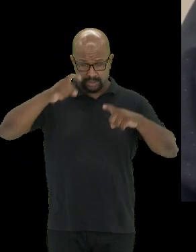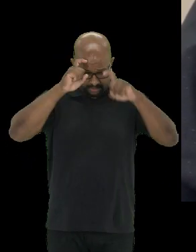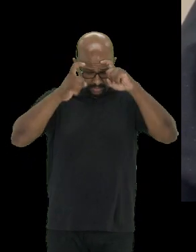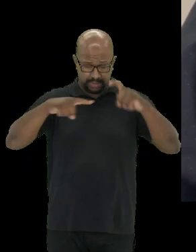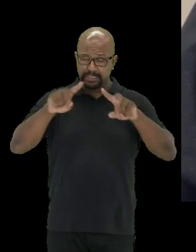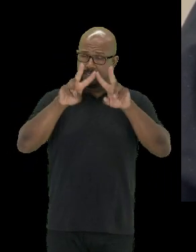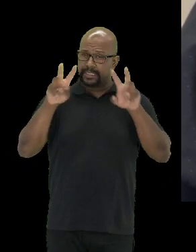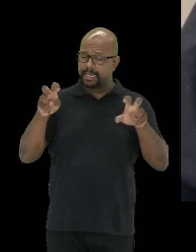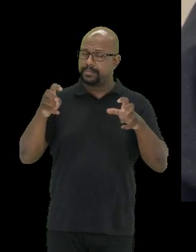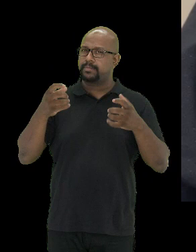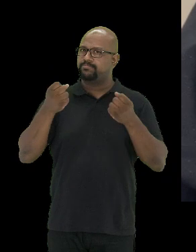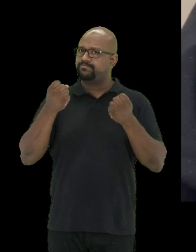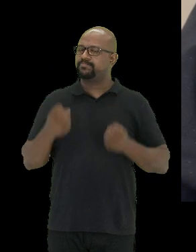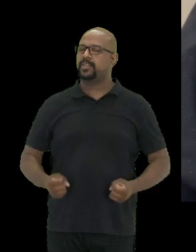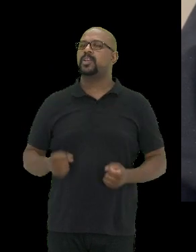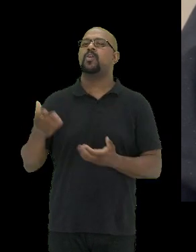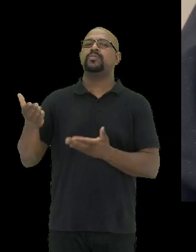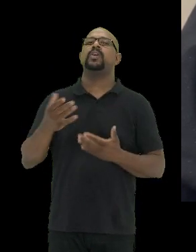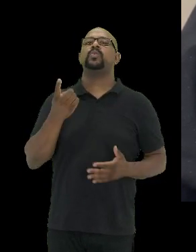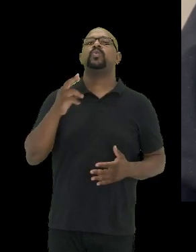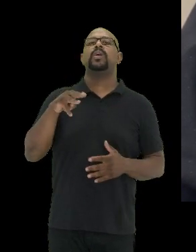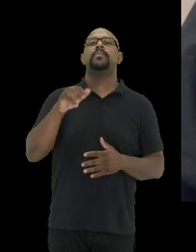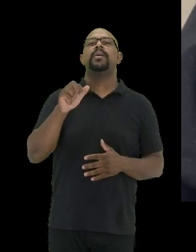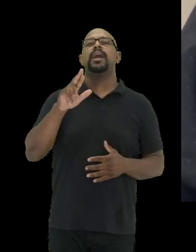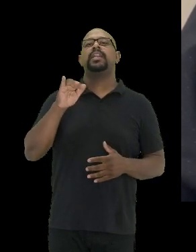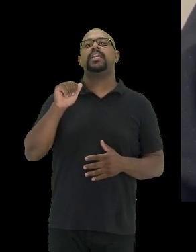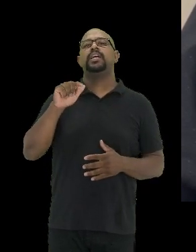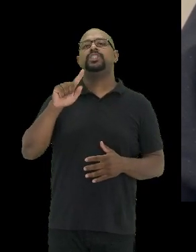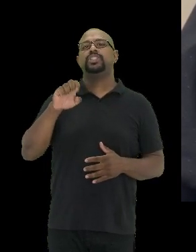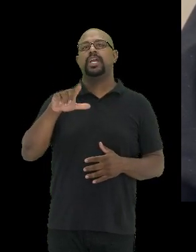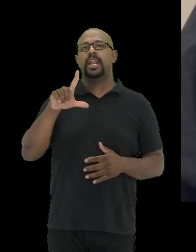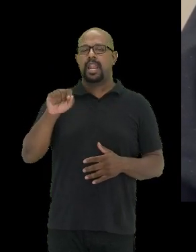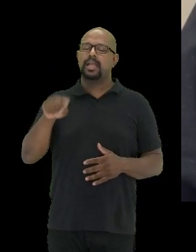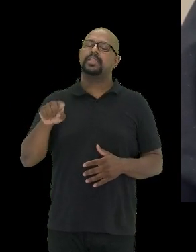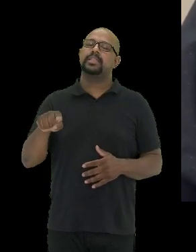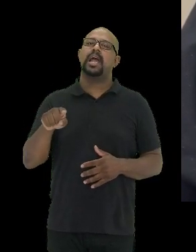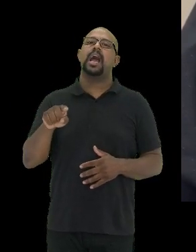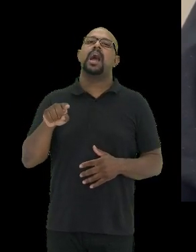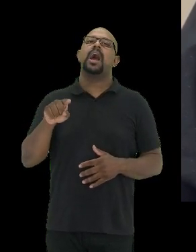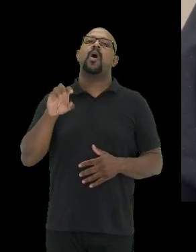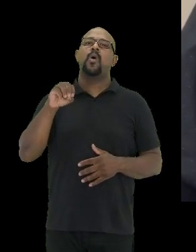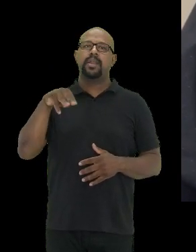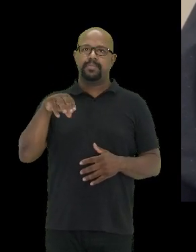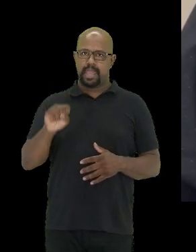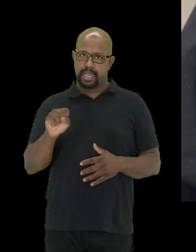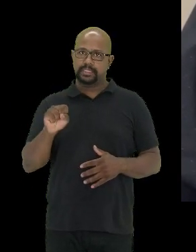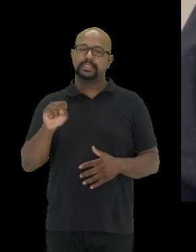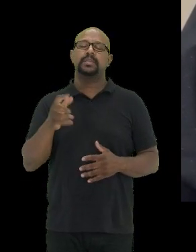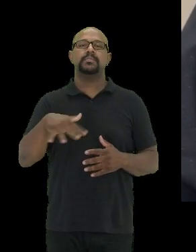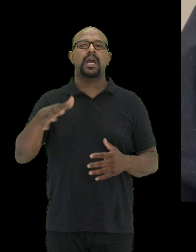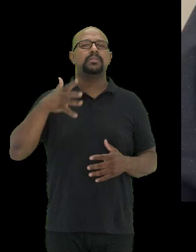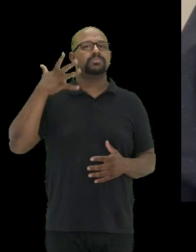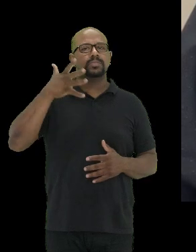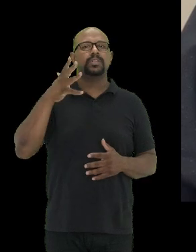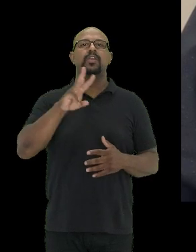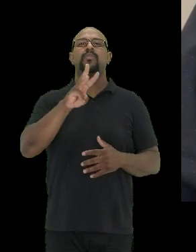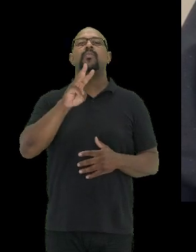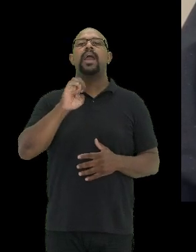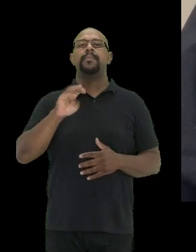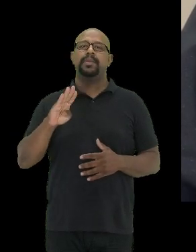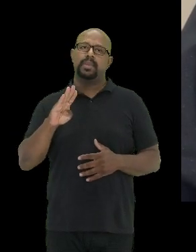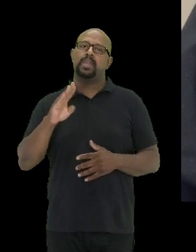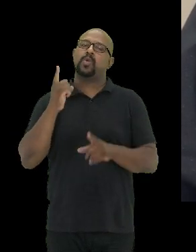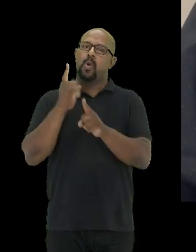tema, nós convidamos a doutora Mariângela Simão, da Organização Mundial da Saúde, a palestrar no segundo Web Encontro Vital para o Brasil,